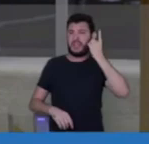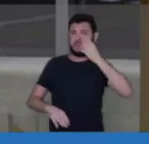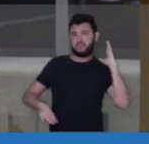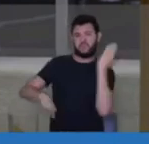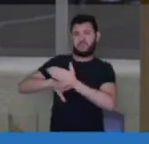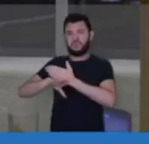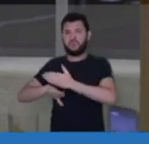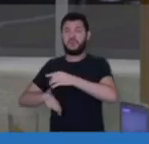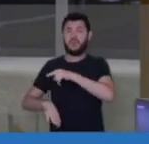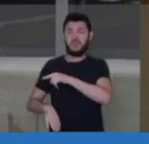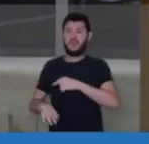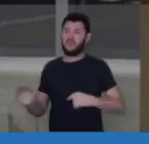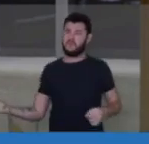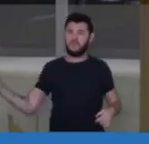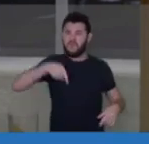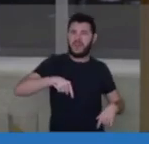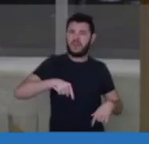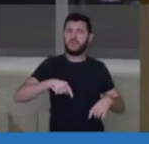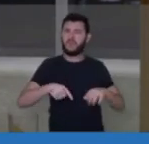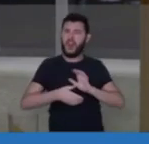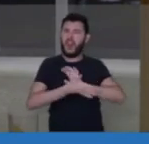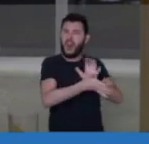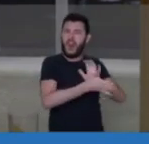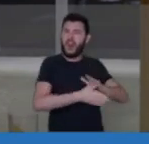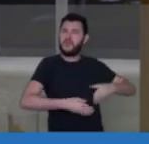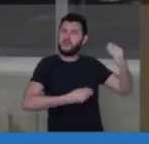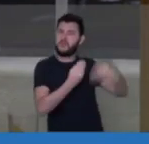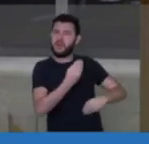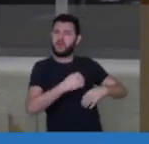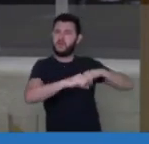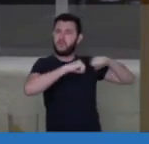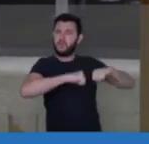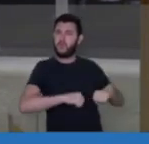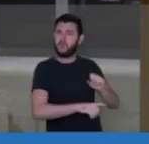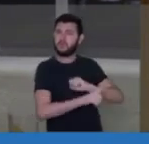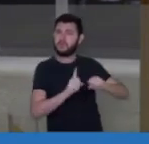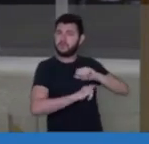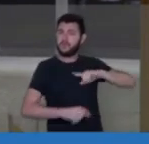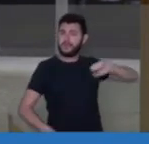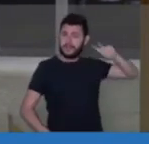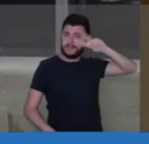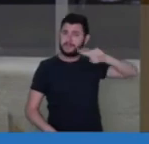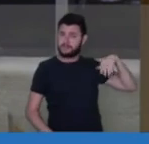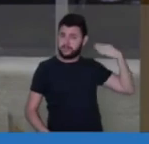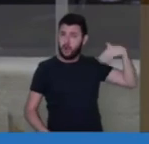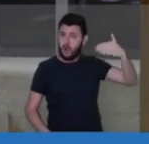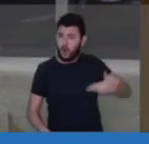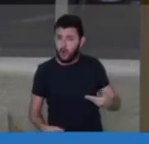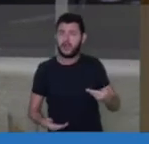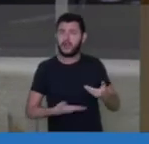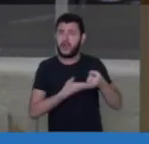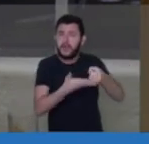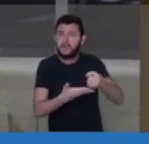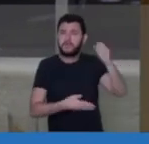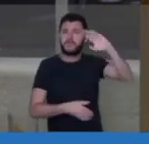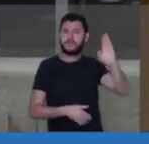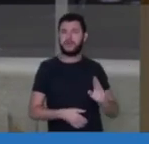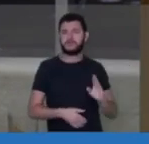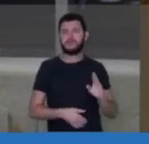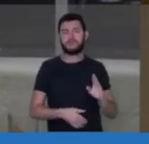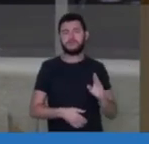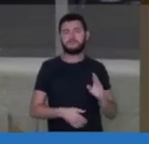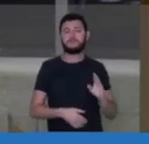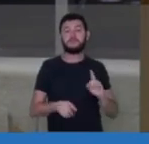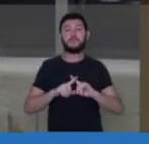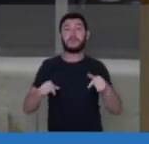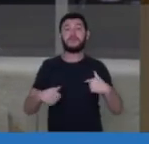desrespeitar um movimento social que tem história e tem contribuição para o país. Eu tive a